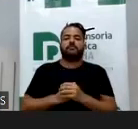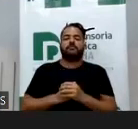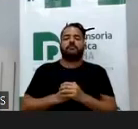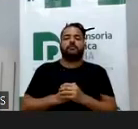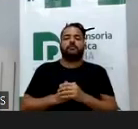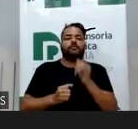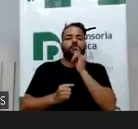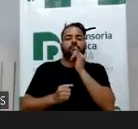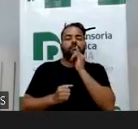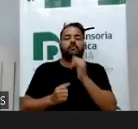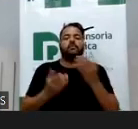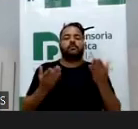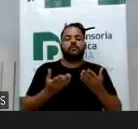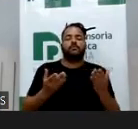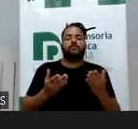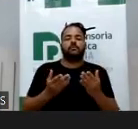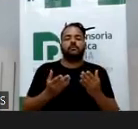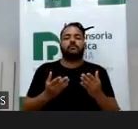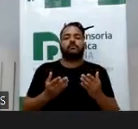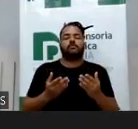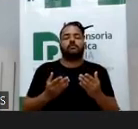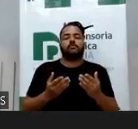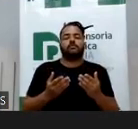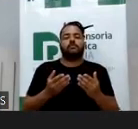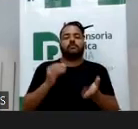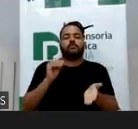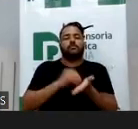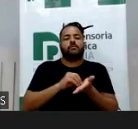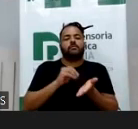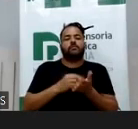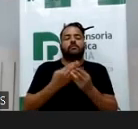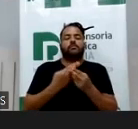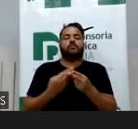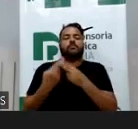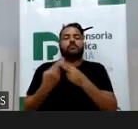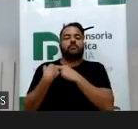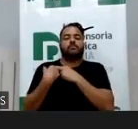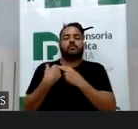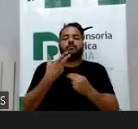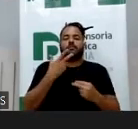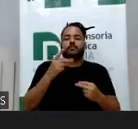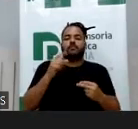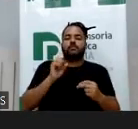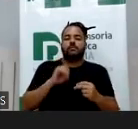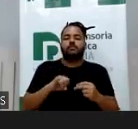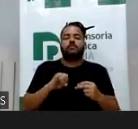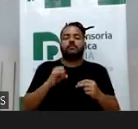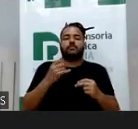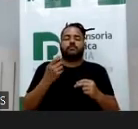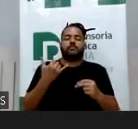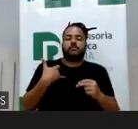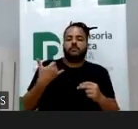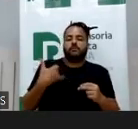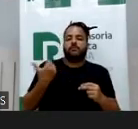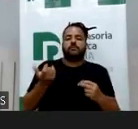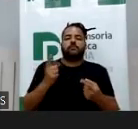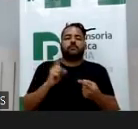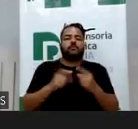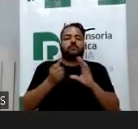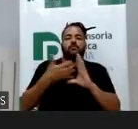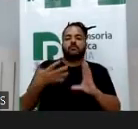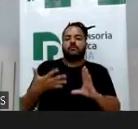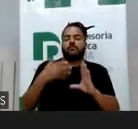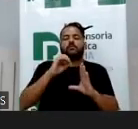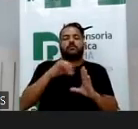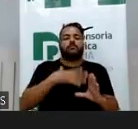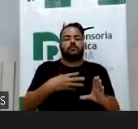nesse campo se revela de fato no analisar o conteúdo que está sendo consumido e ver se ele é compatível com a idade, com características, se o filho